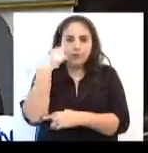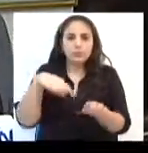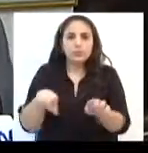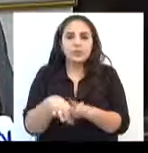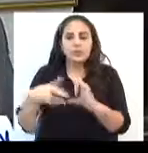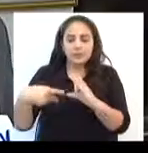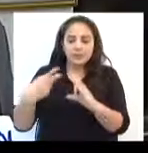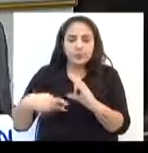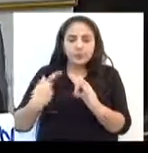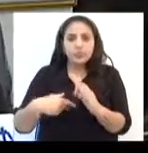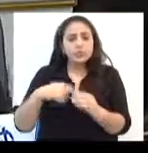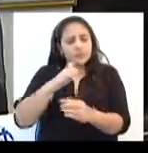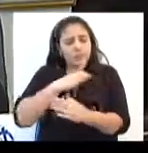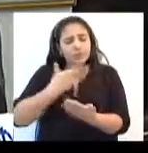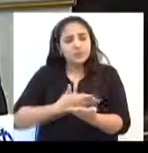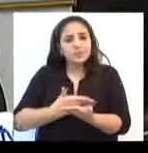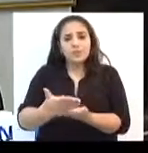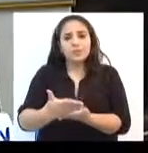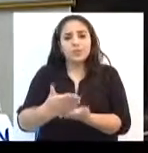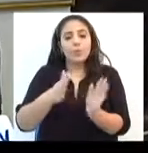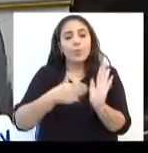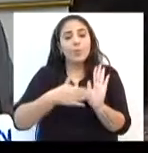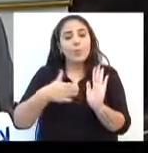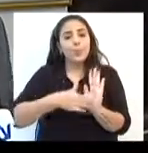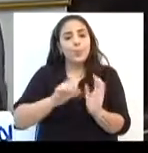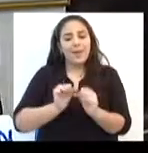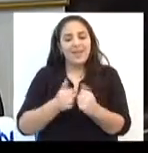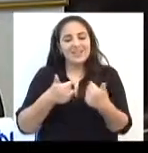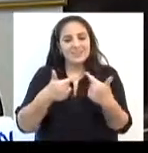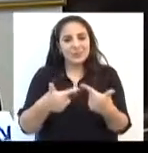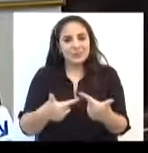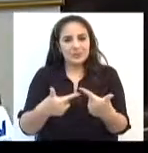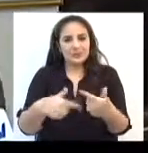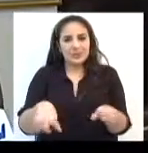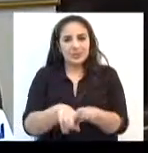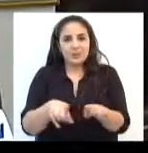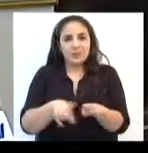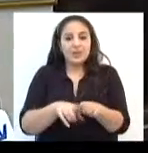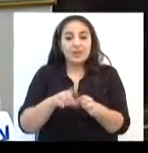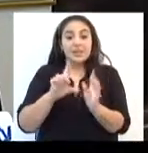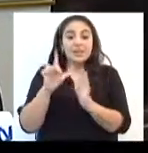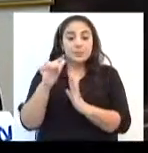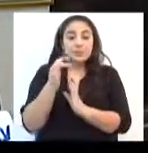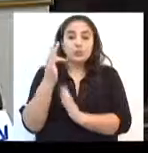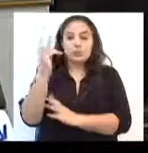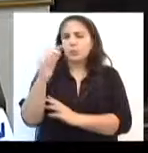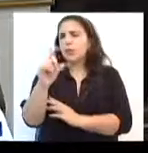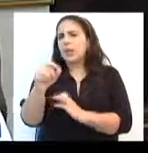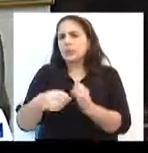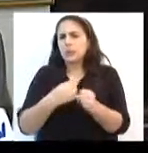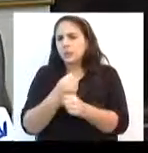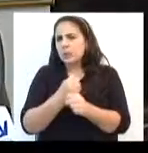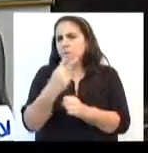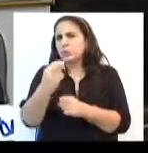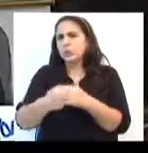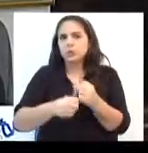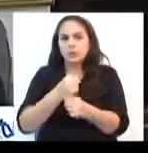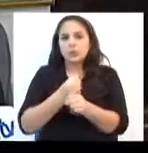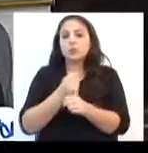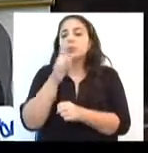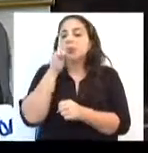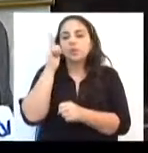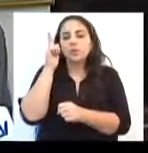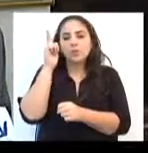legislativo, tomar essa iniciativa, propor ações que de fato venham repercutindo aqui 10 anos, 20